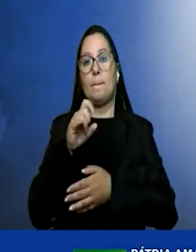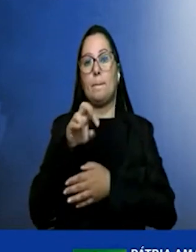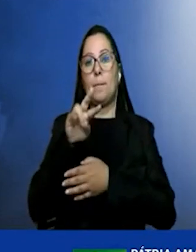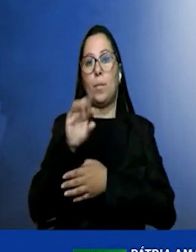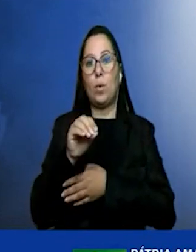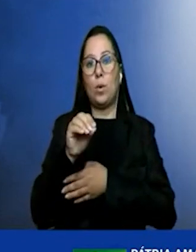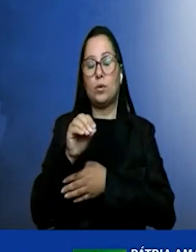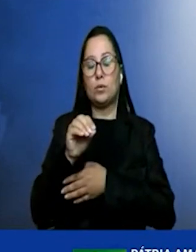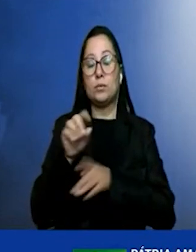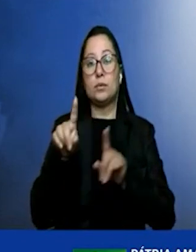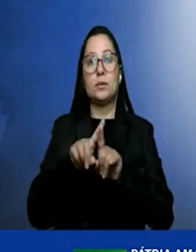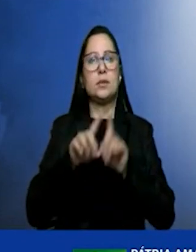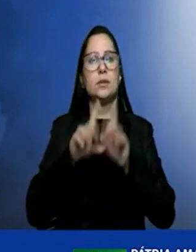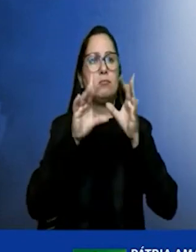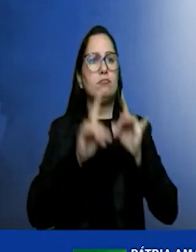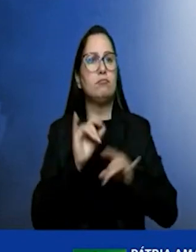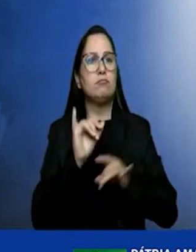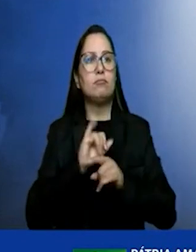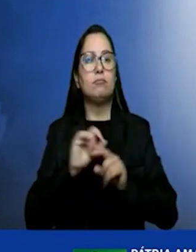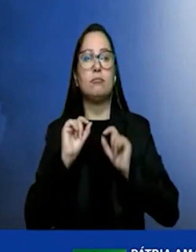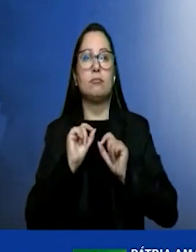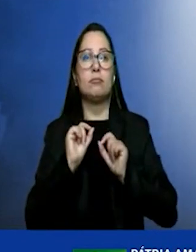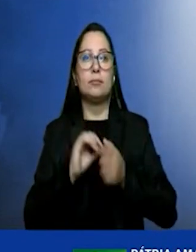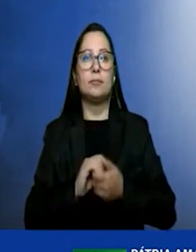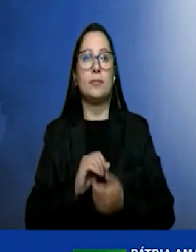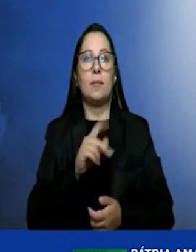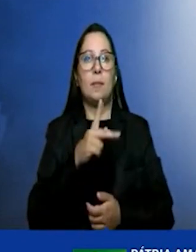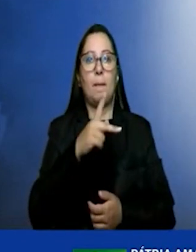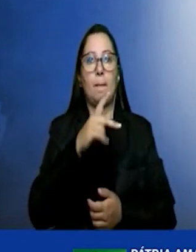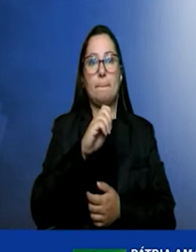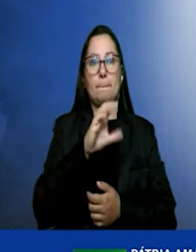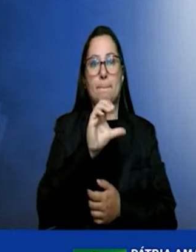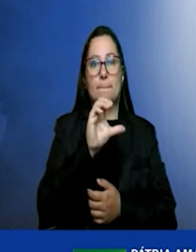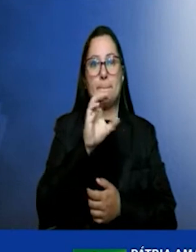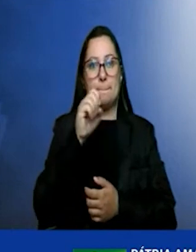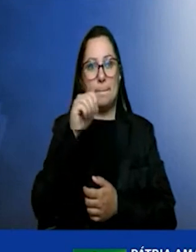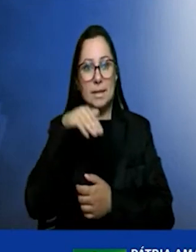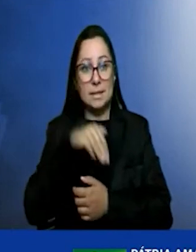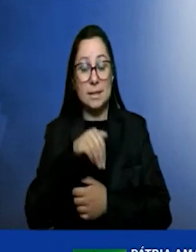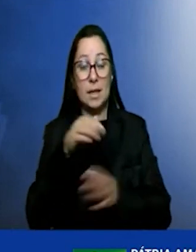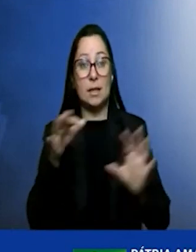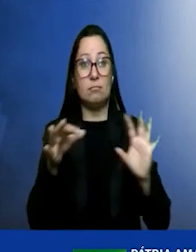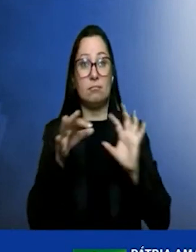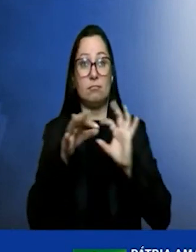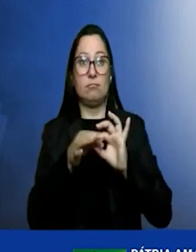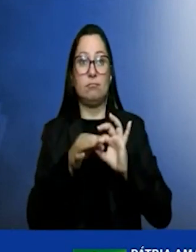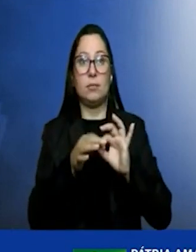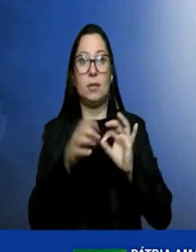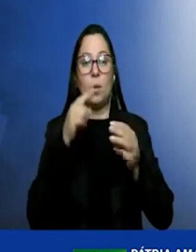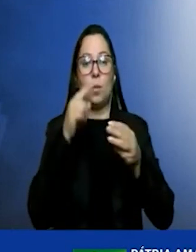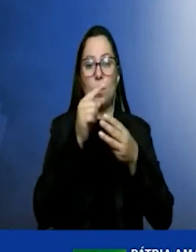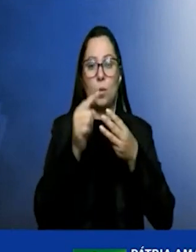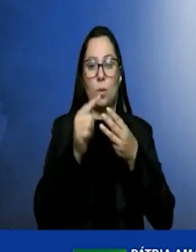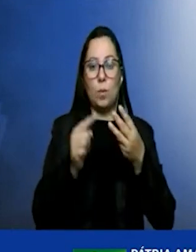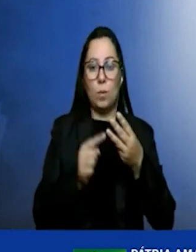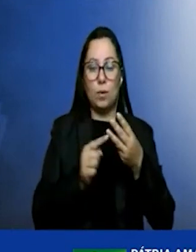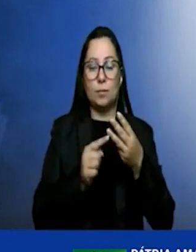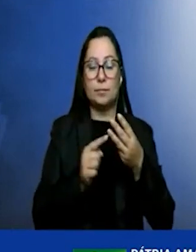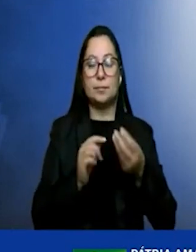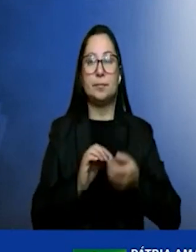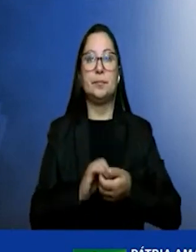importantíssimo, esse complexo do Pecém formado da ZPL, da zona de processamento de exportação, a área industrial